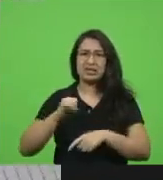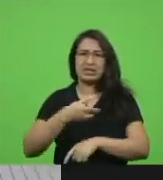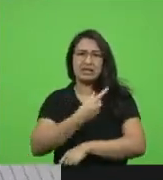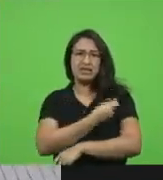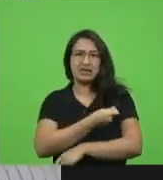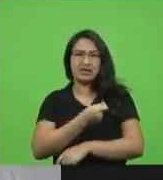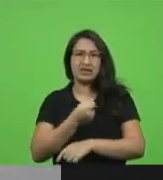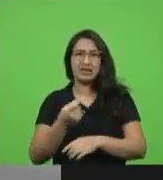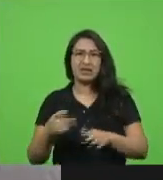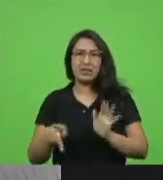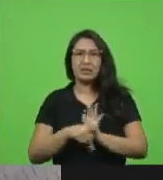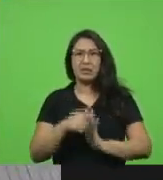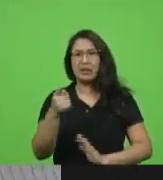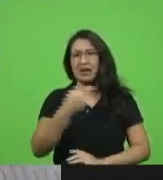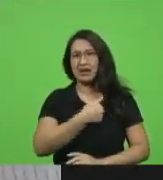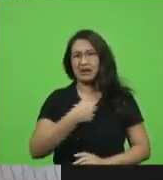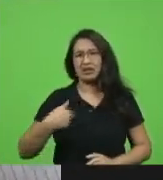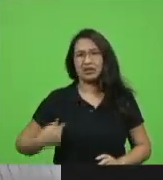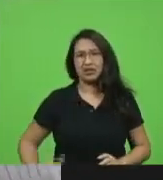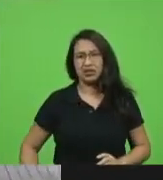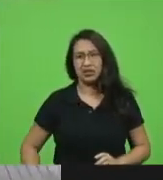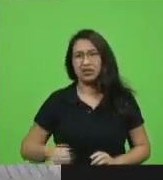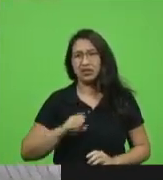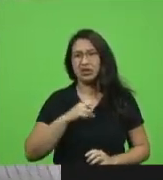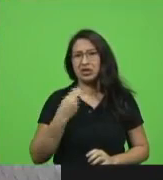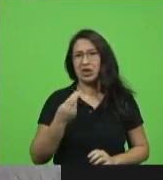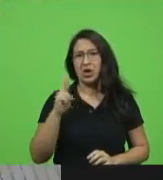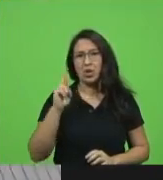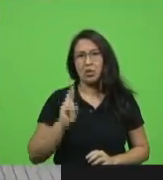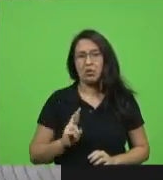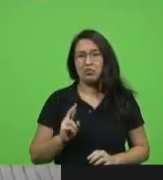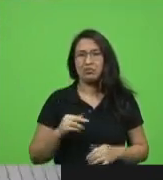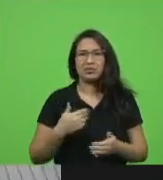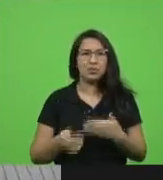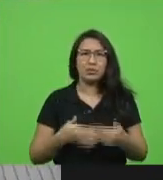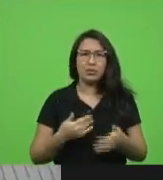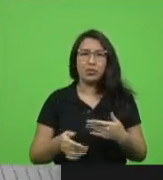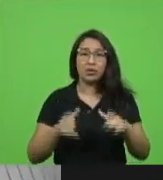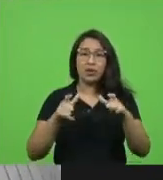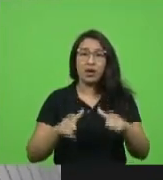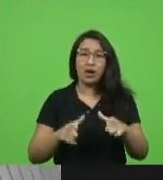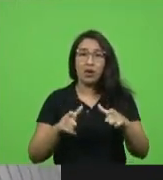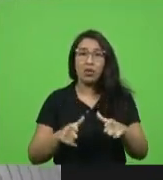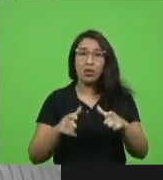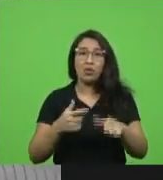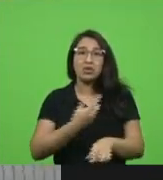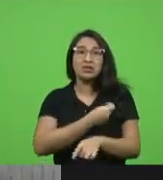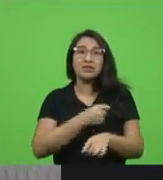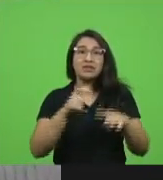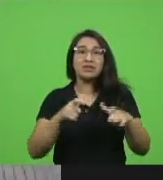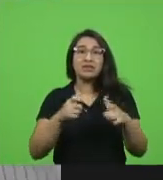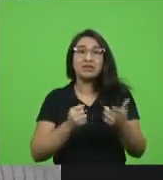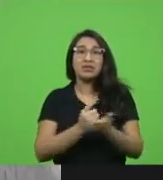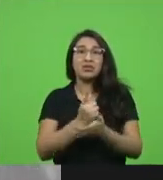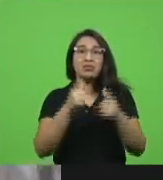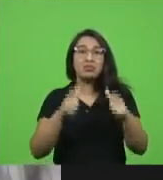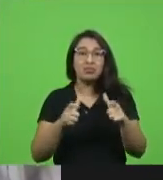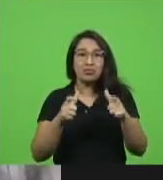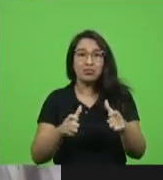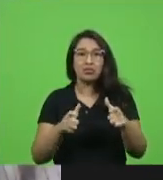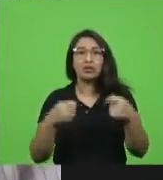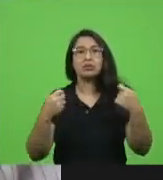China vem da Rússia ou da onde vem aonde tem vacina para ser vendida que ela seja